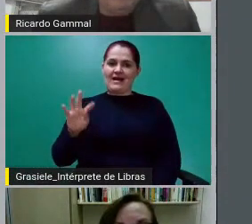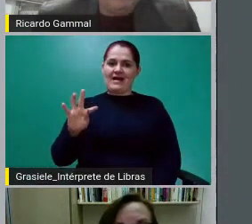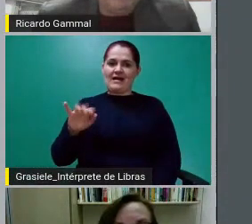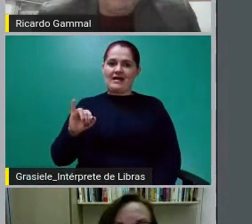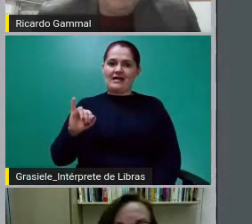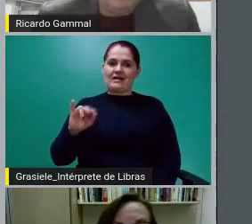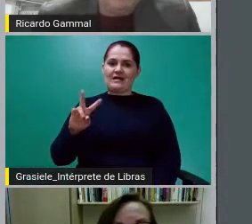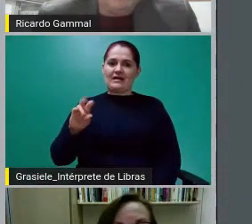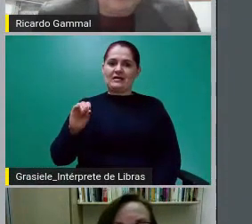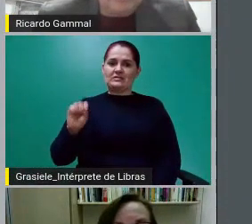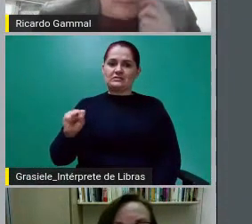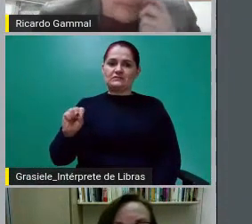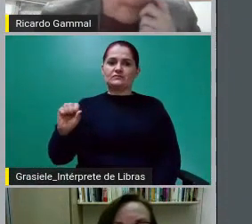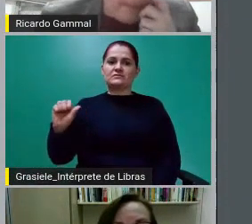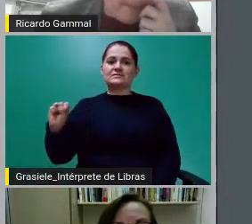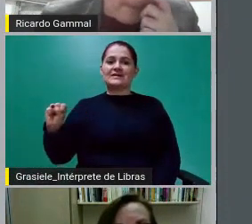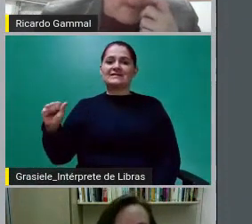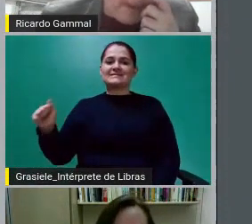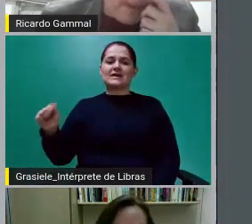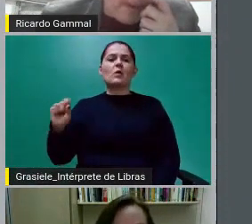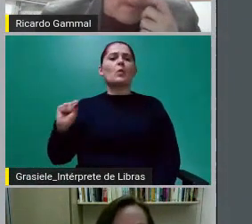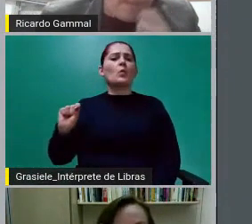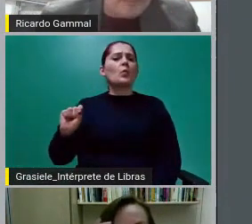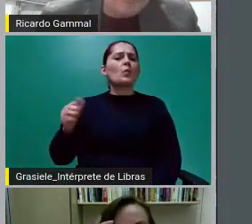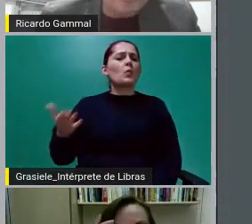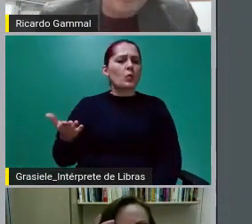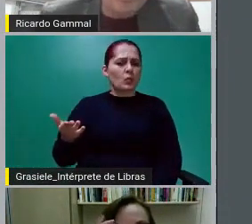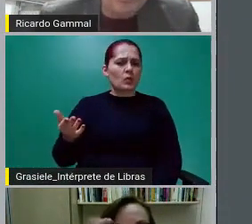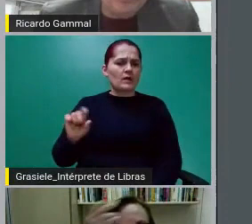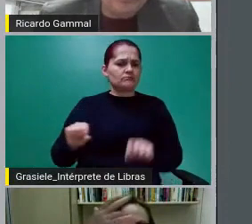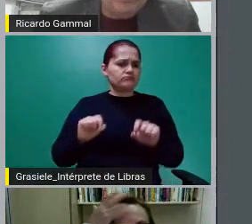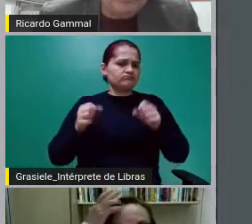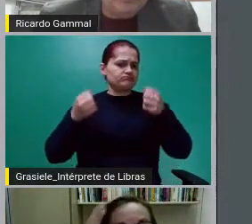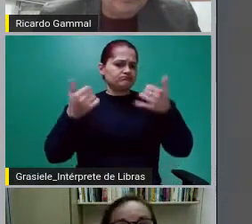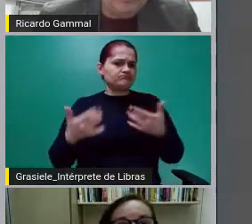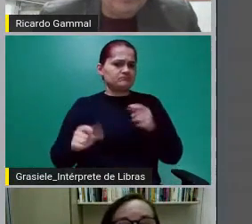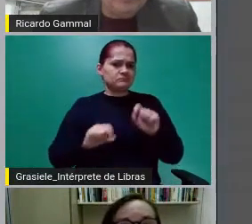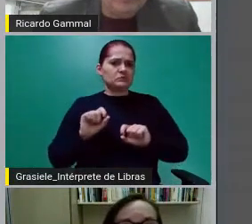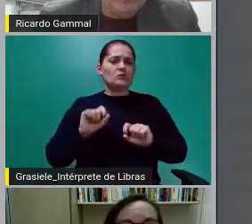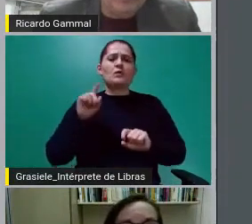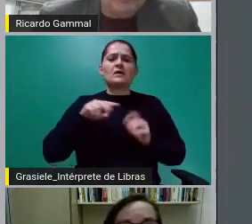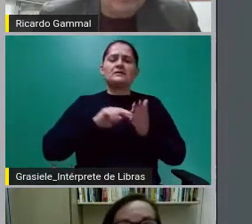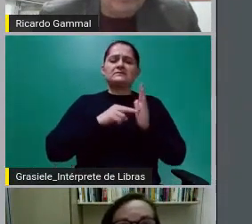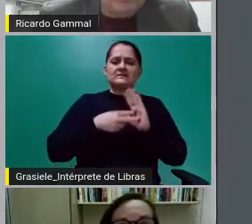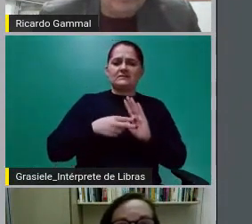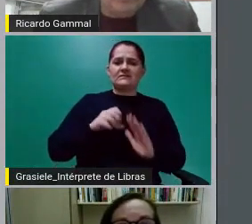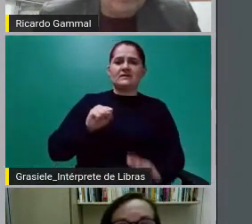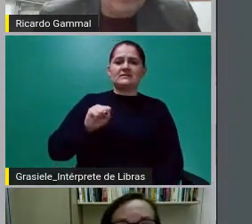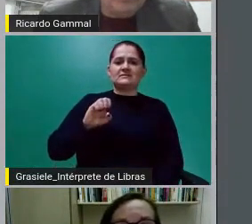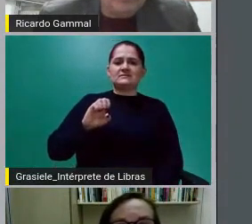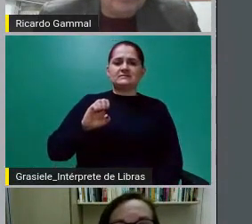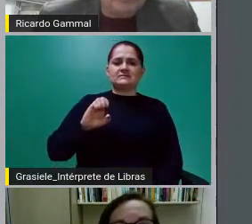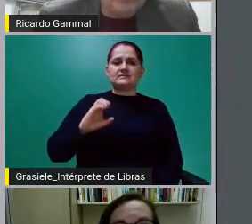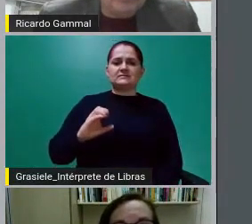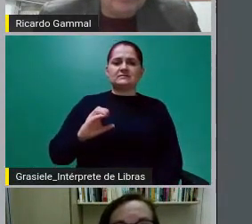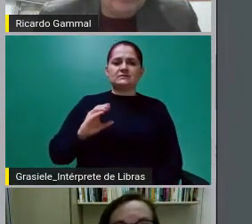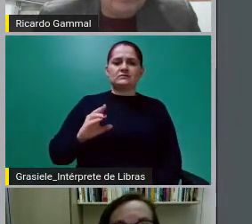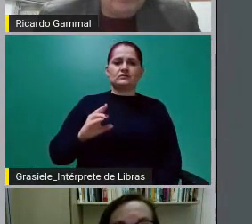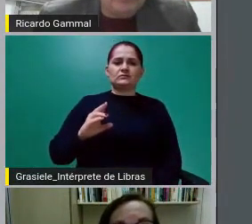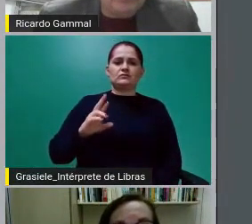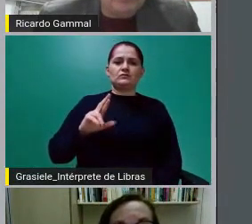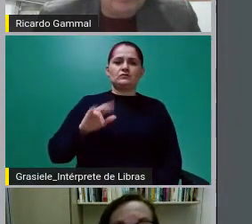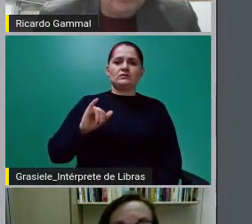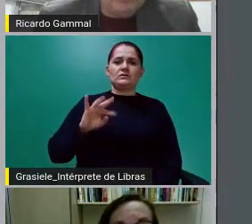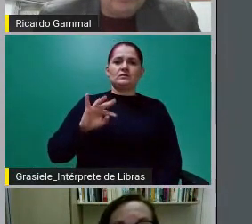O que está lá, em termos de explicação do que é securitização? Eu até grifei aí em